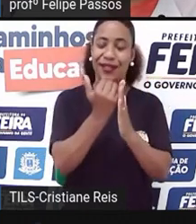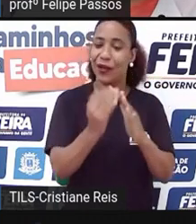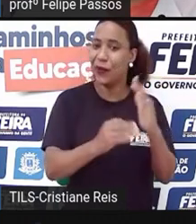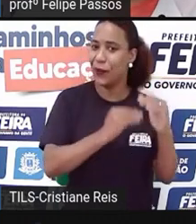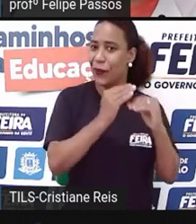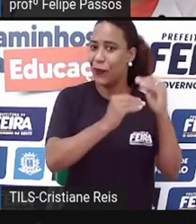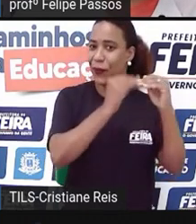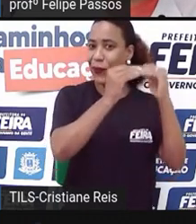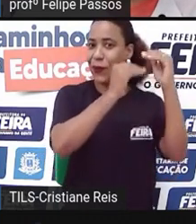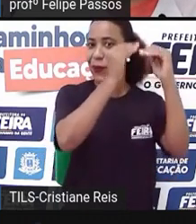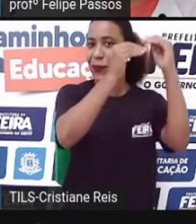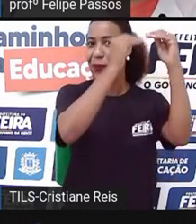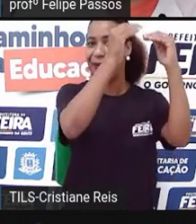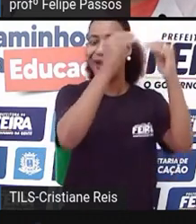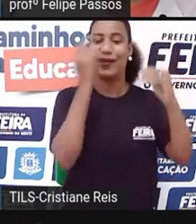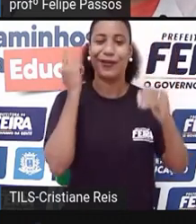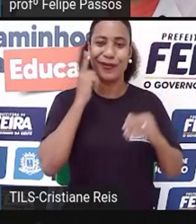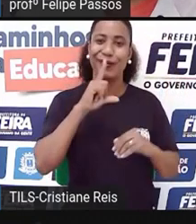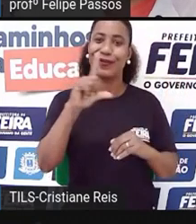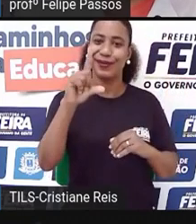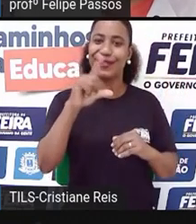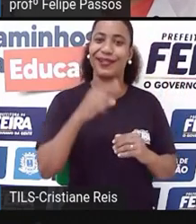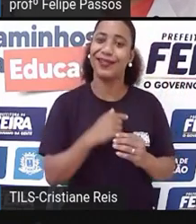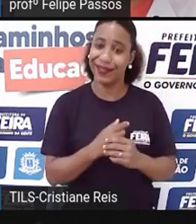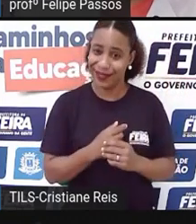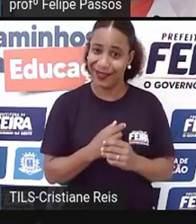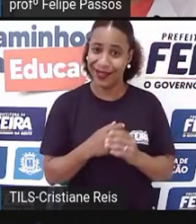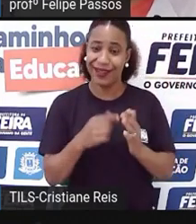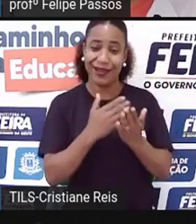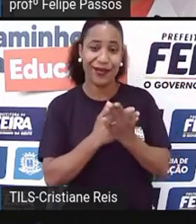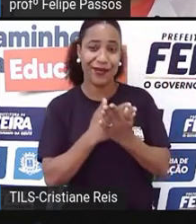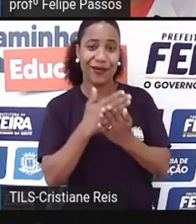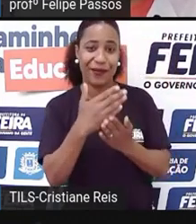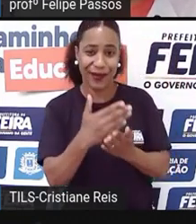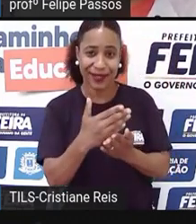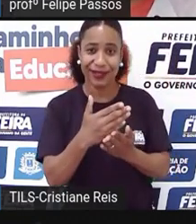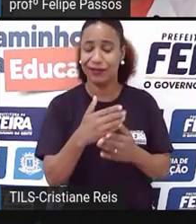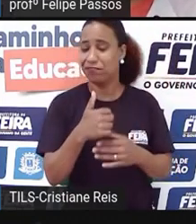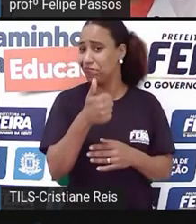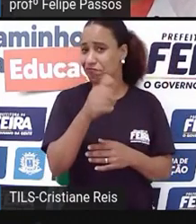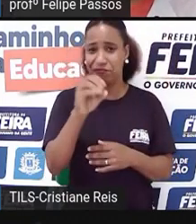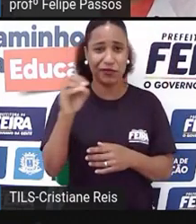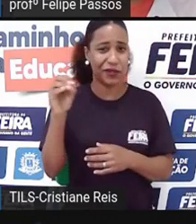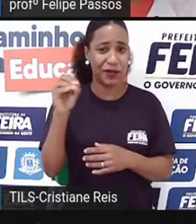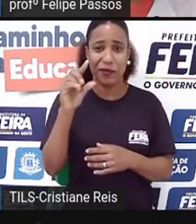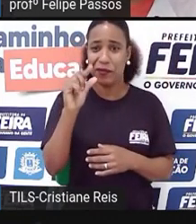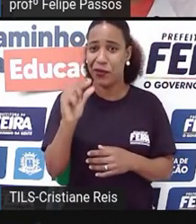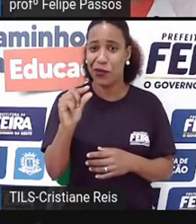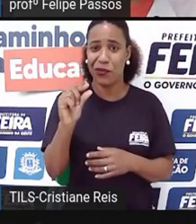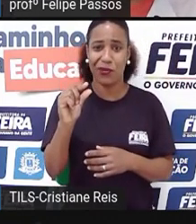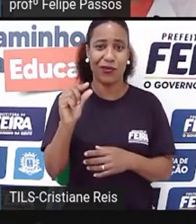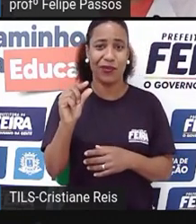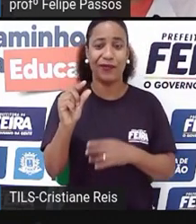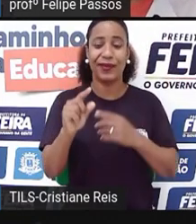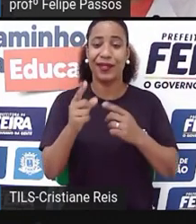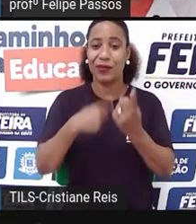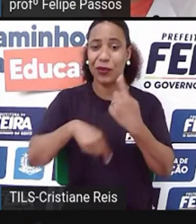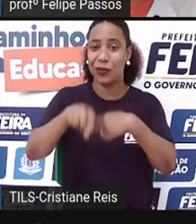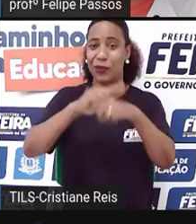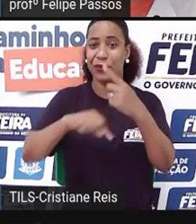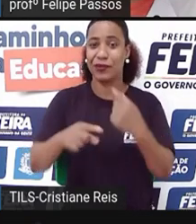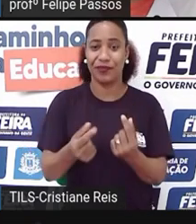retorno. Então, tem negócios que começaram com zero reais. É claro que mais dinheiro